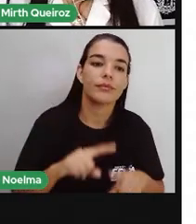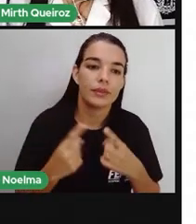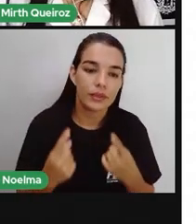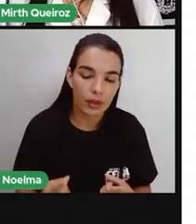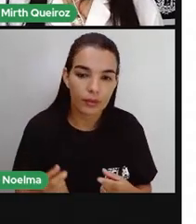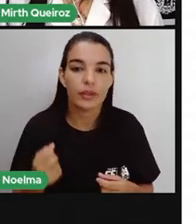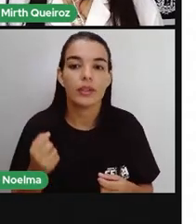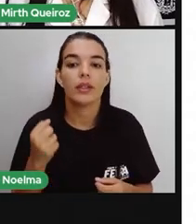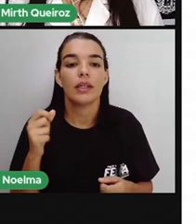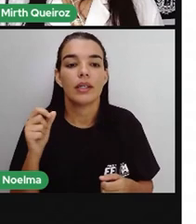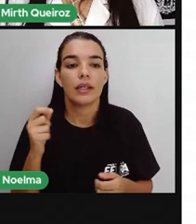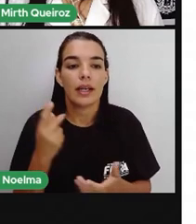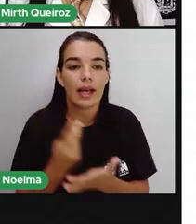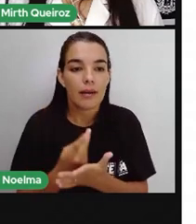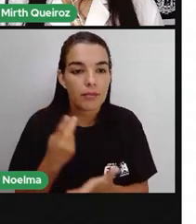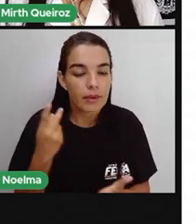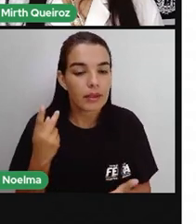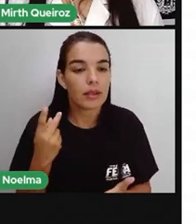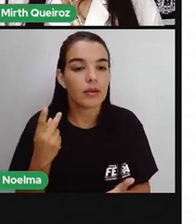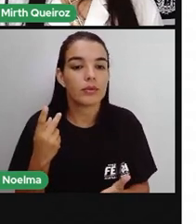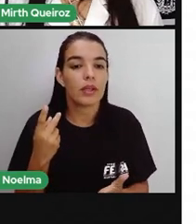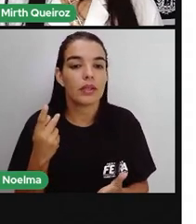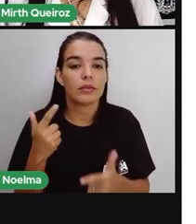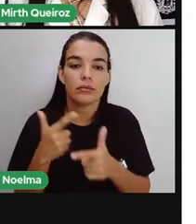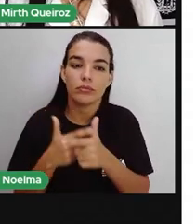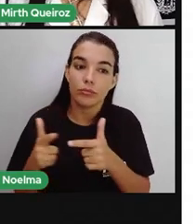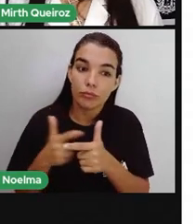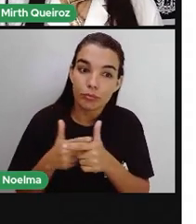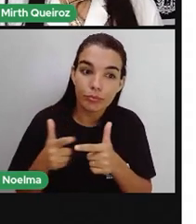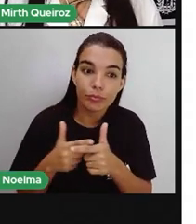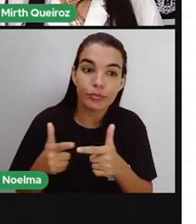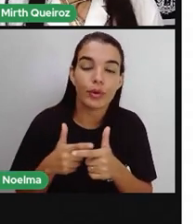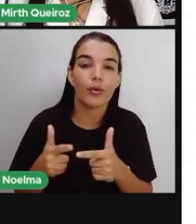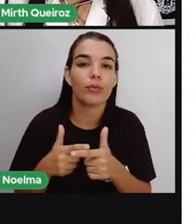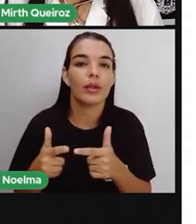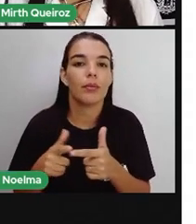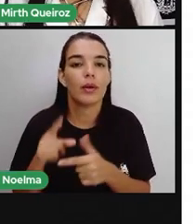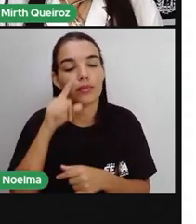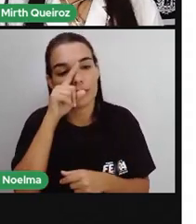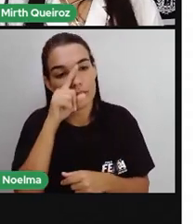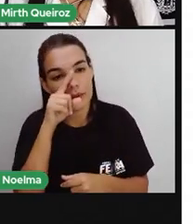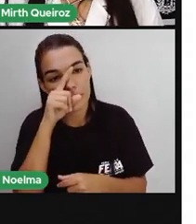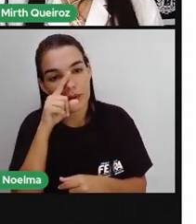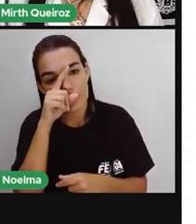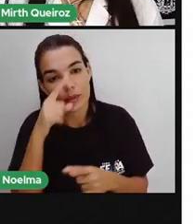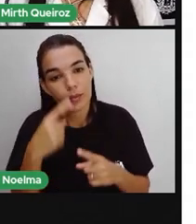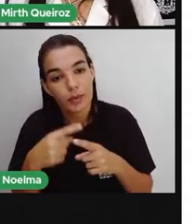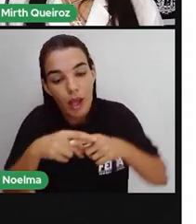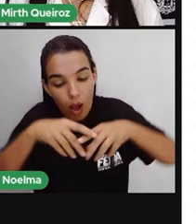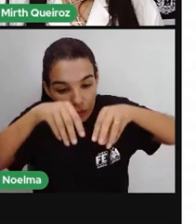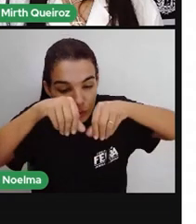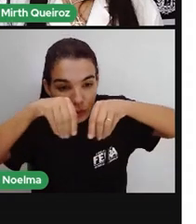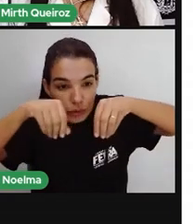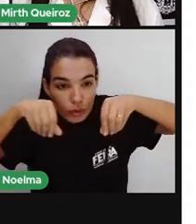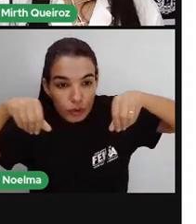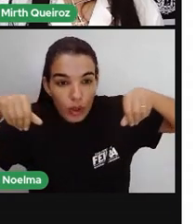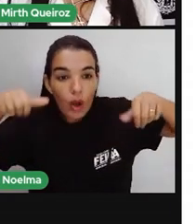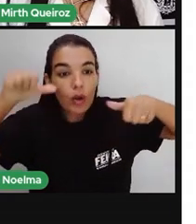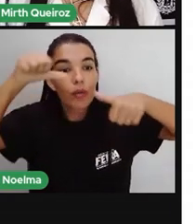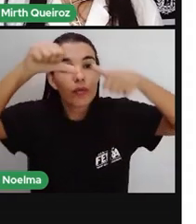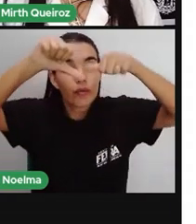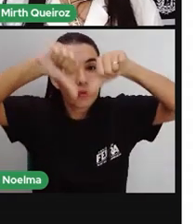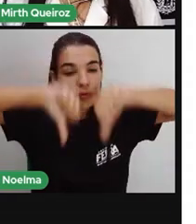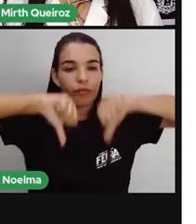não acontece, né? Ela é desmatada, ela não está presente ali. Então, a quantidade de